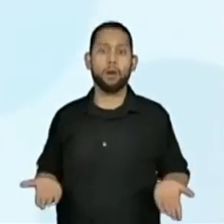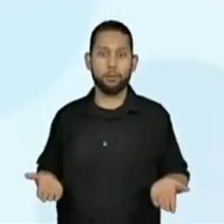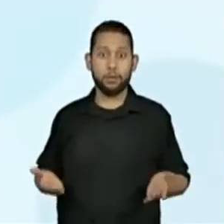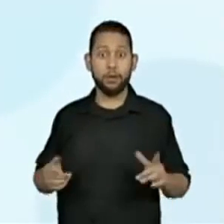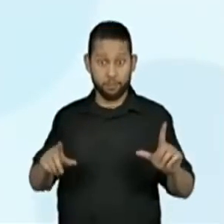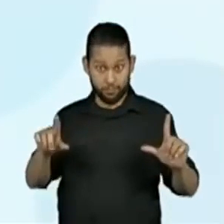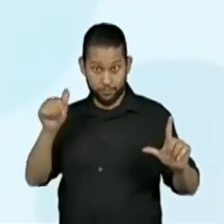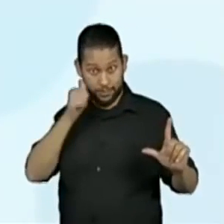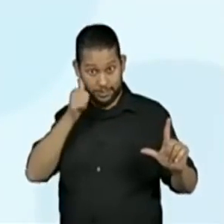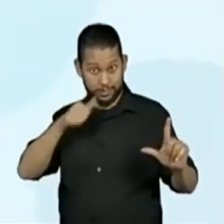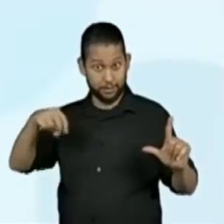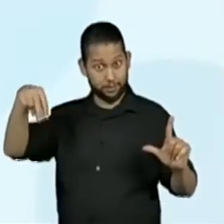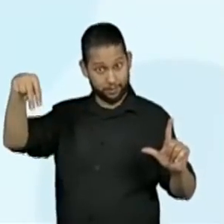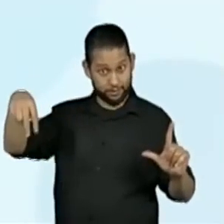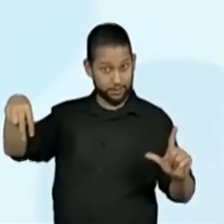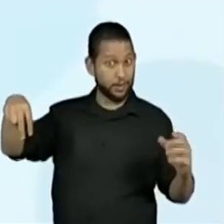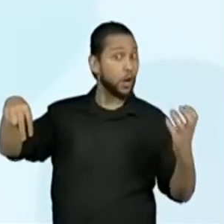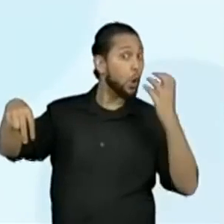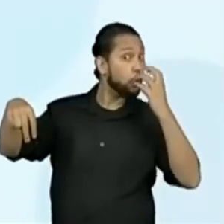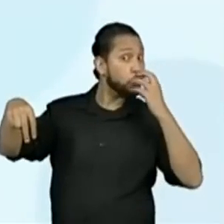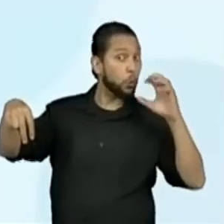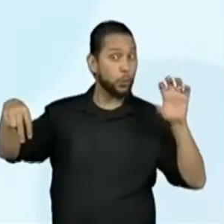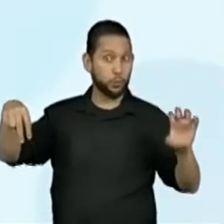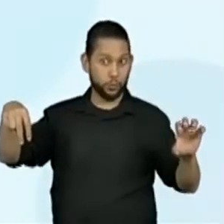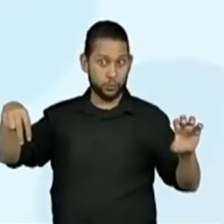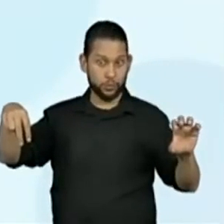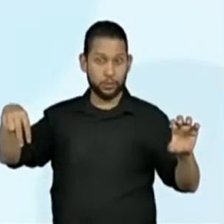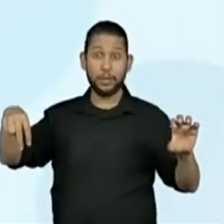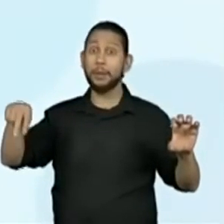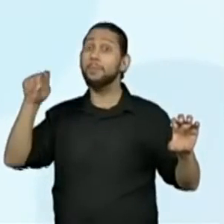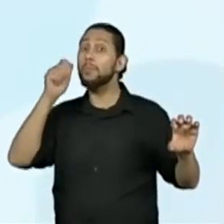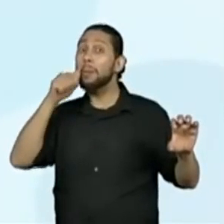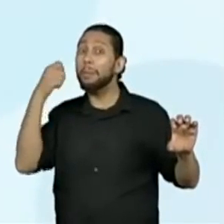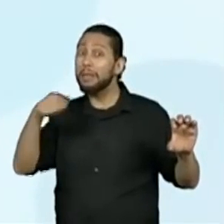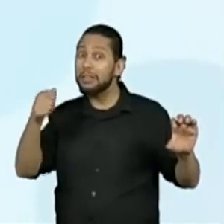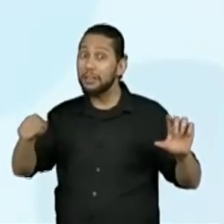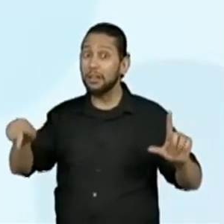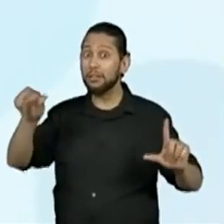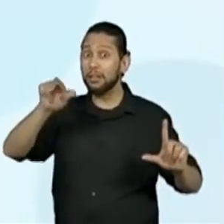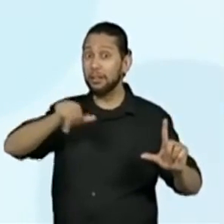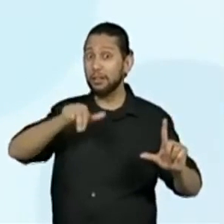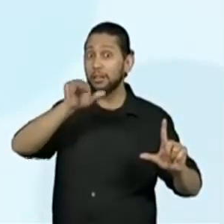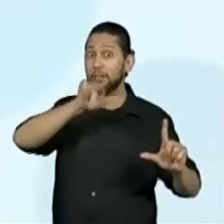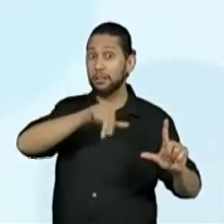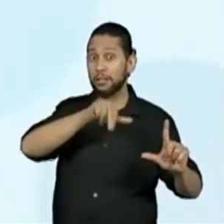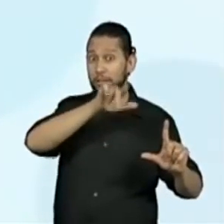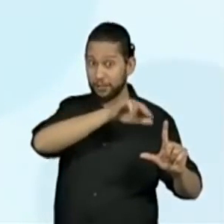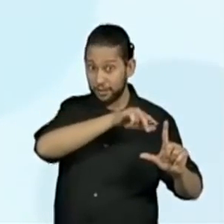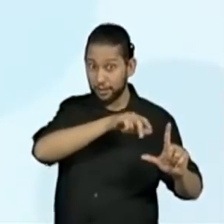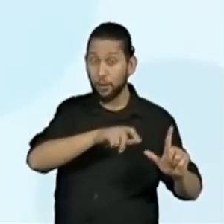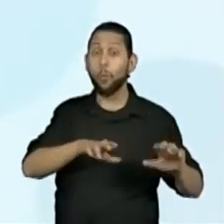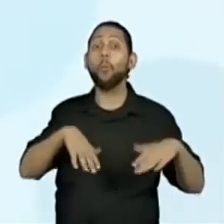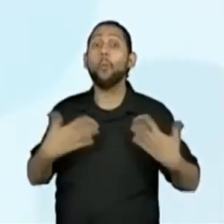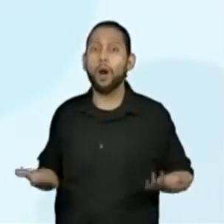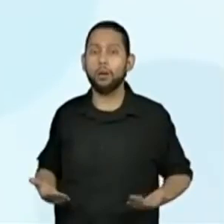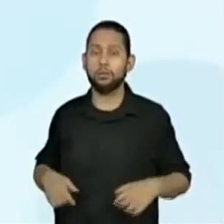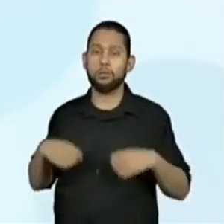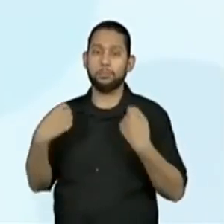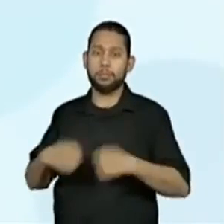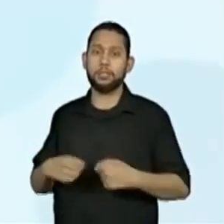cãozinho. Ela só pode seguir pelo caminho em que as divisões são